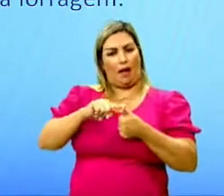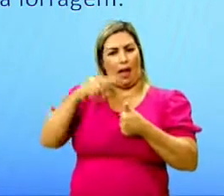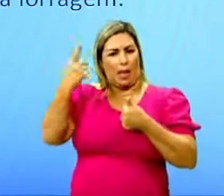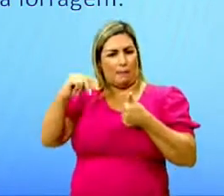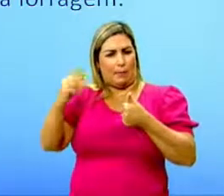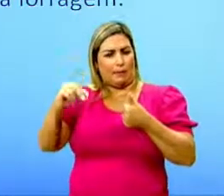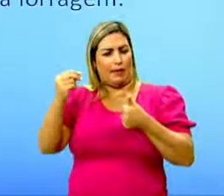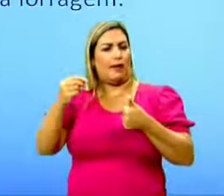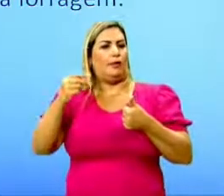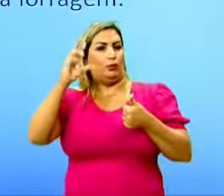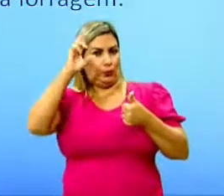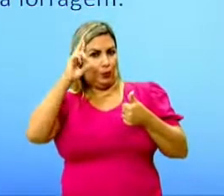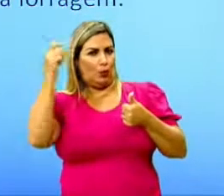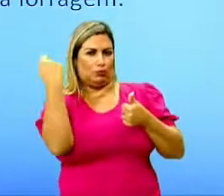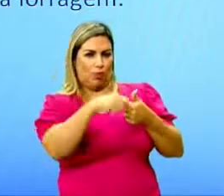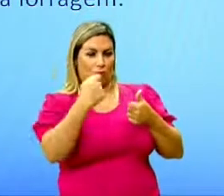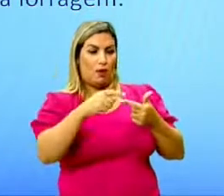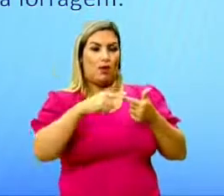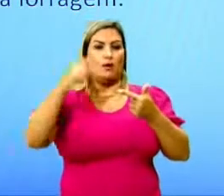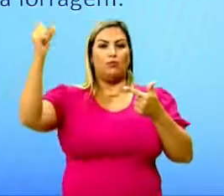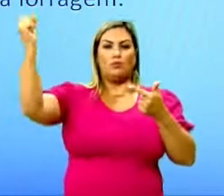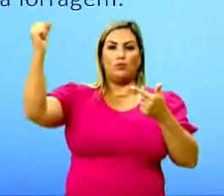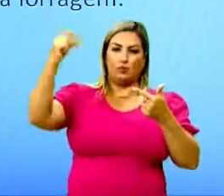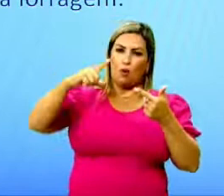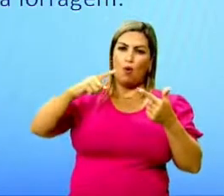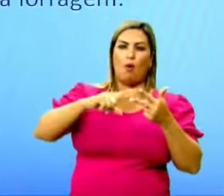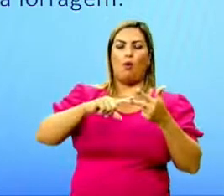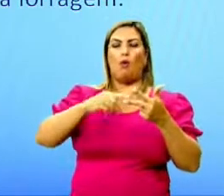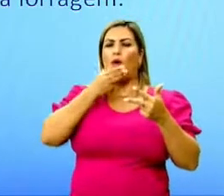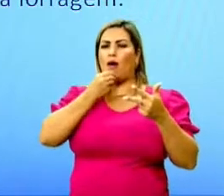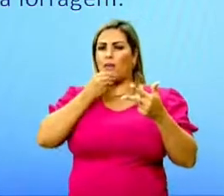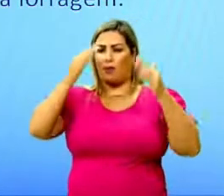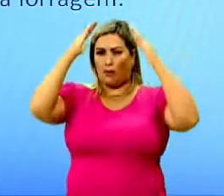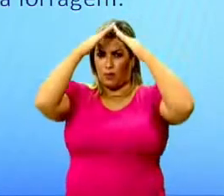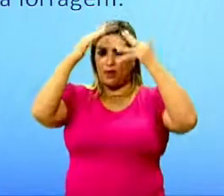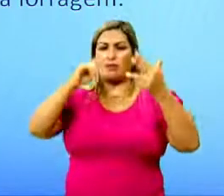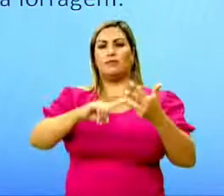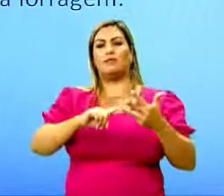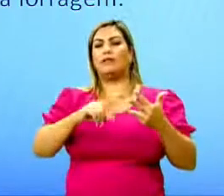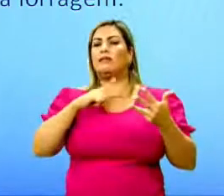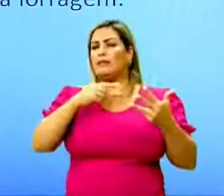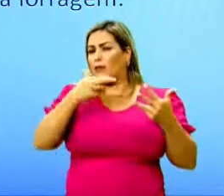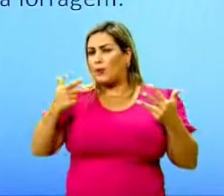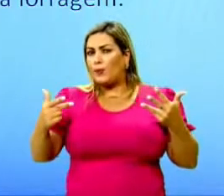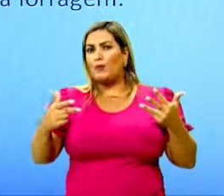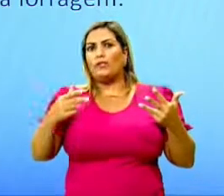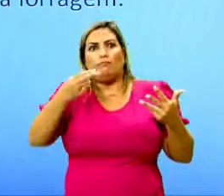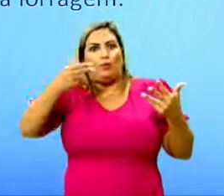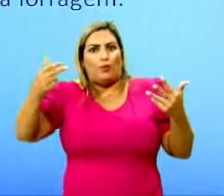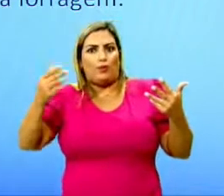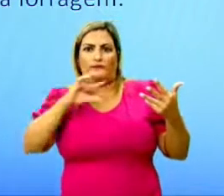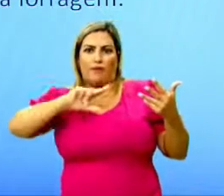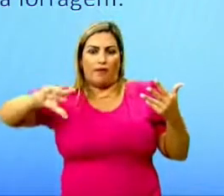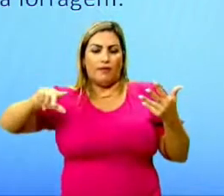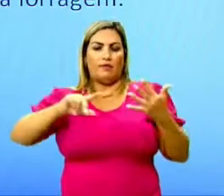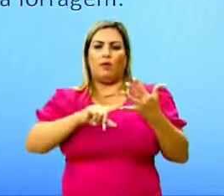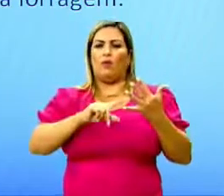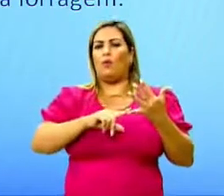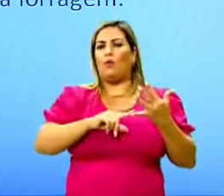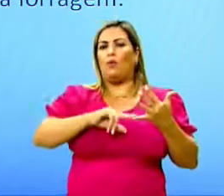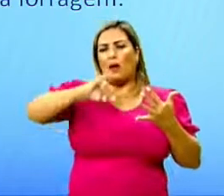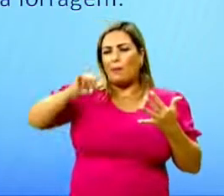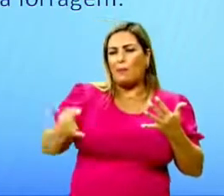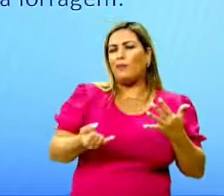apanhar do asneiro, estar tomando sol, ser um animal doméstico, ter coisas em abundância ou tirar